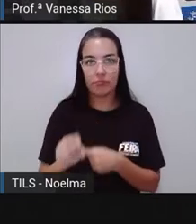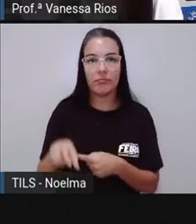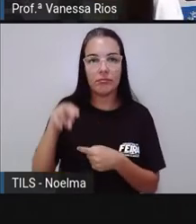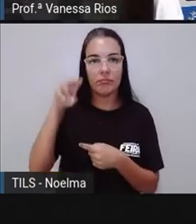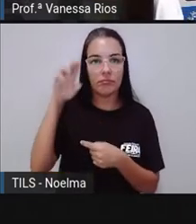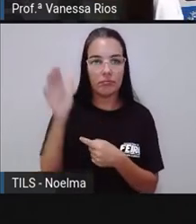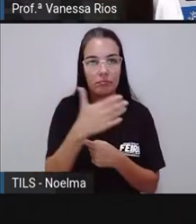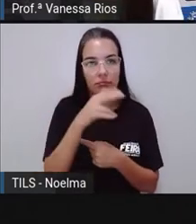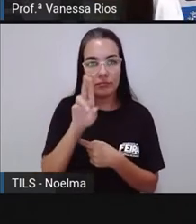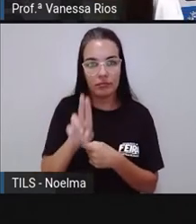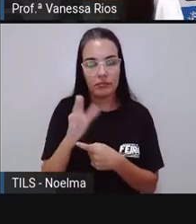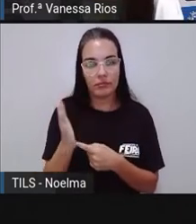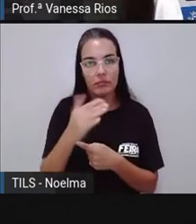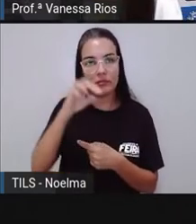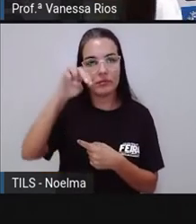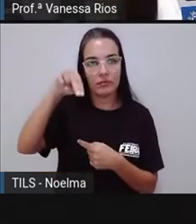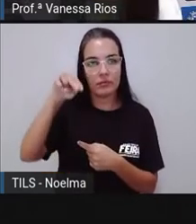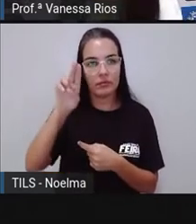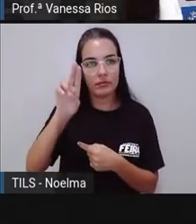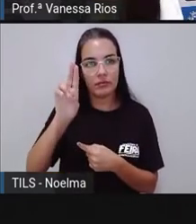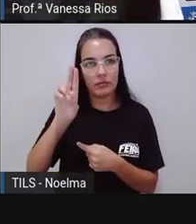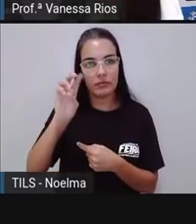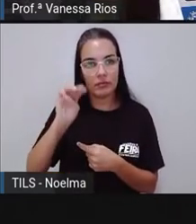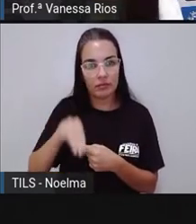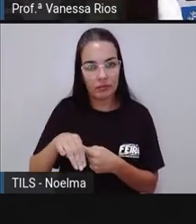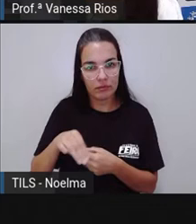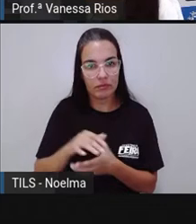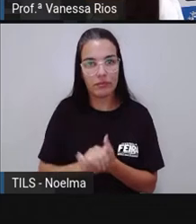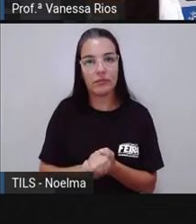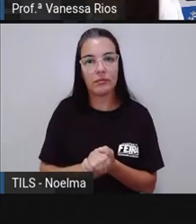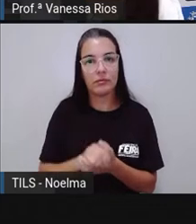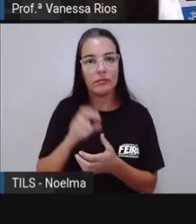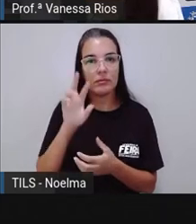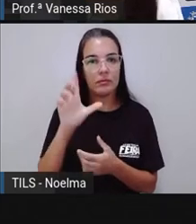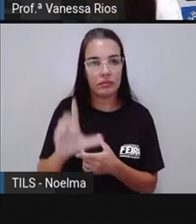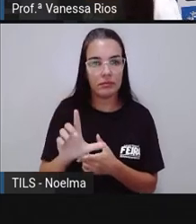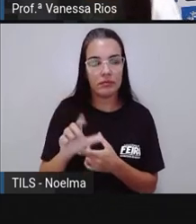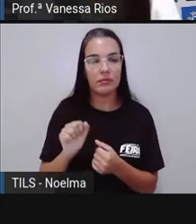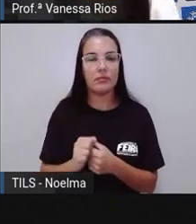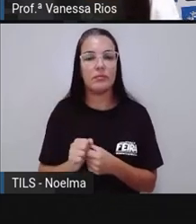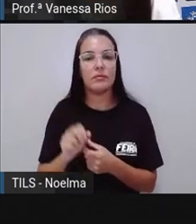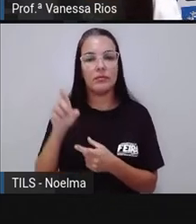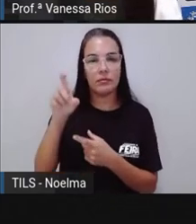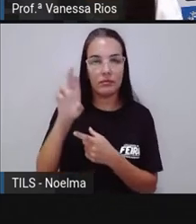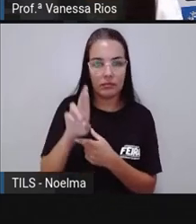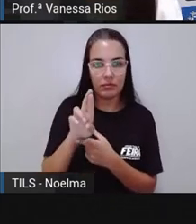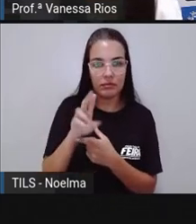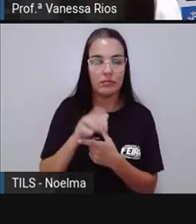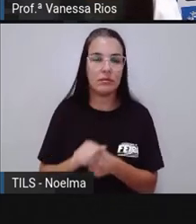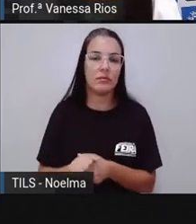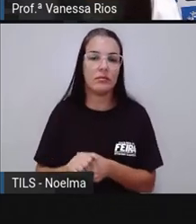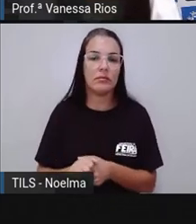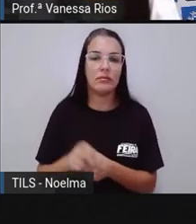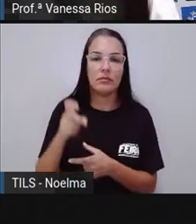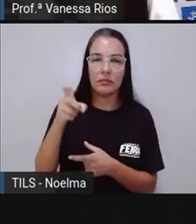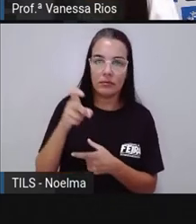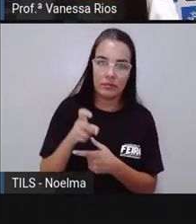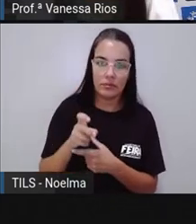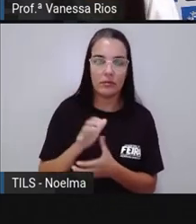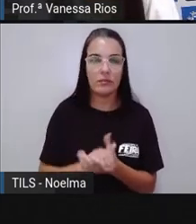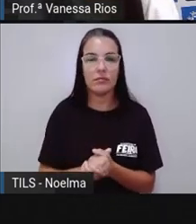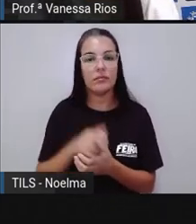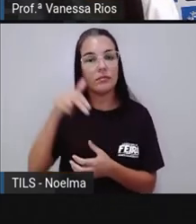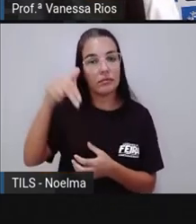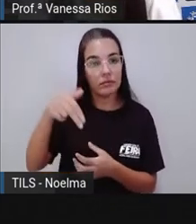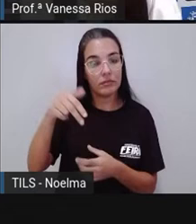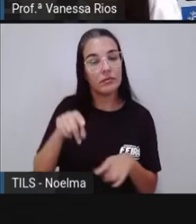EM L, EM L, EM X, EM U. Além dessas terminações, também são acentuadas quando terminam em ditongo oral,